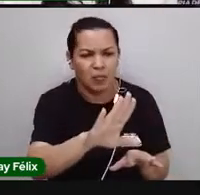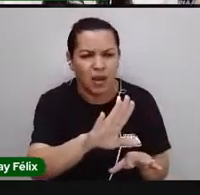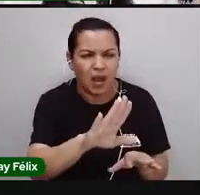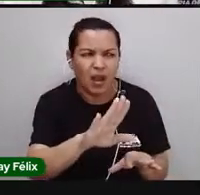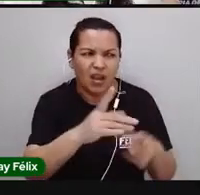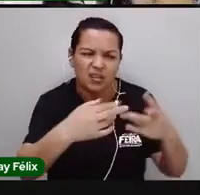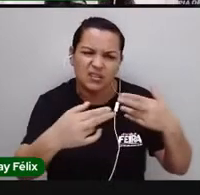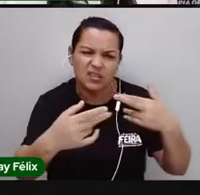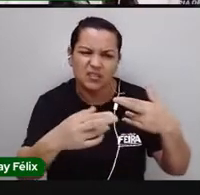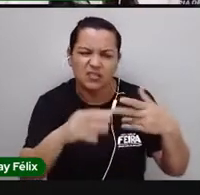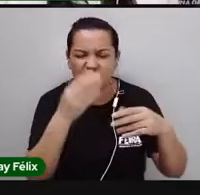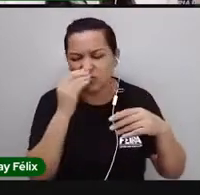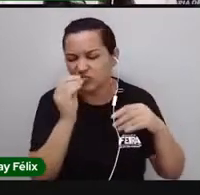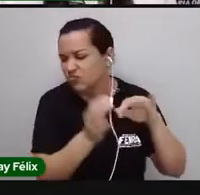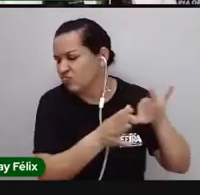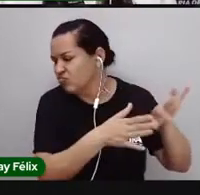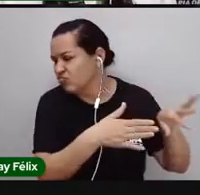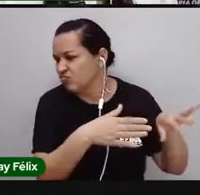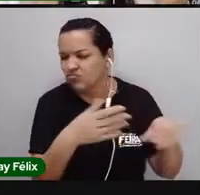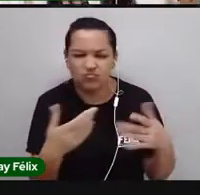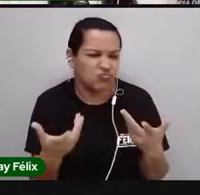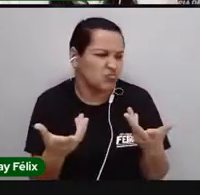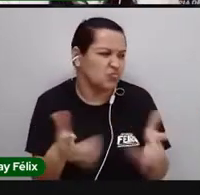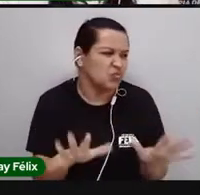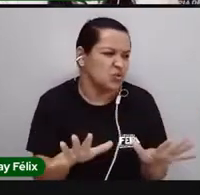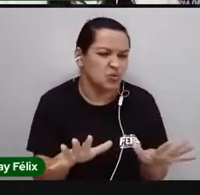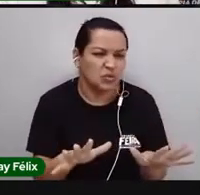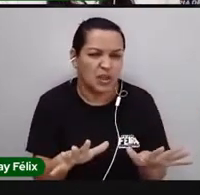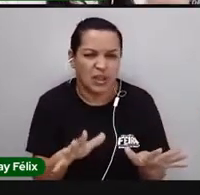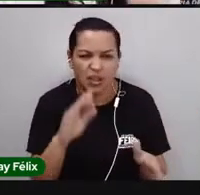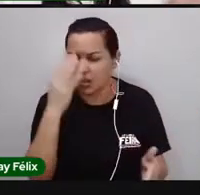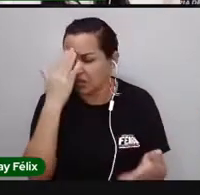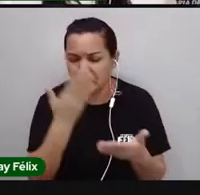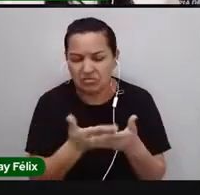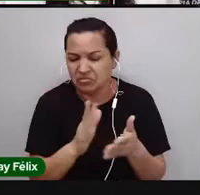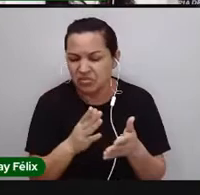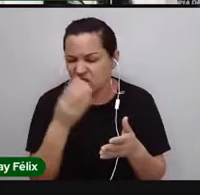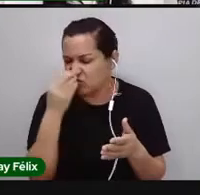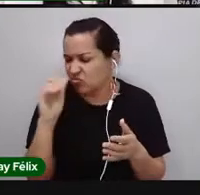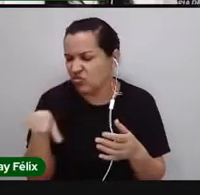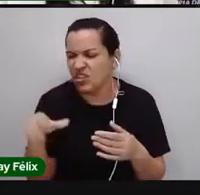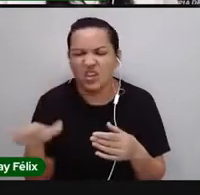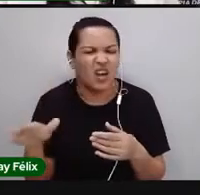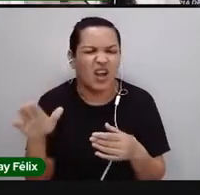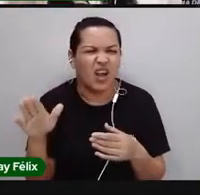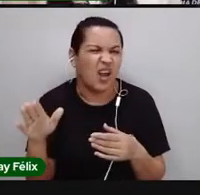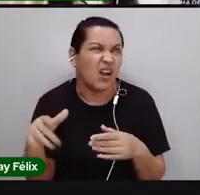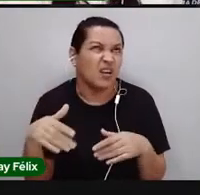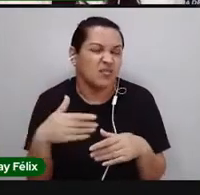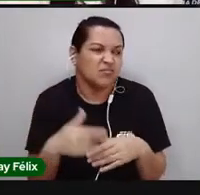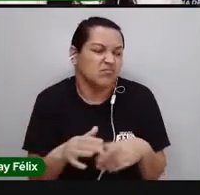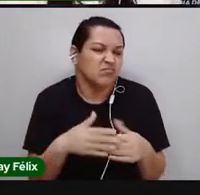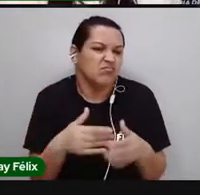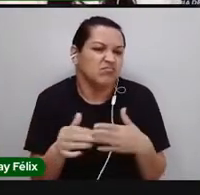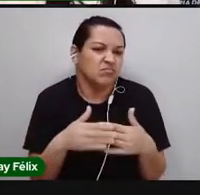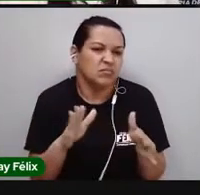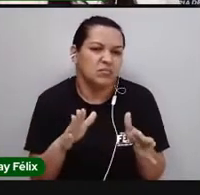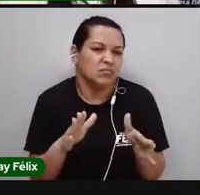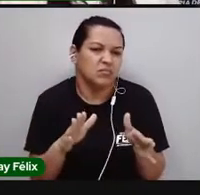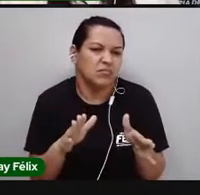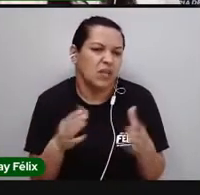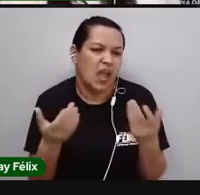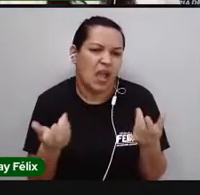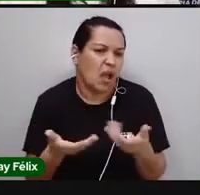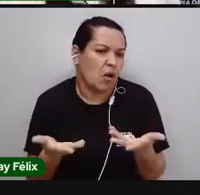ignorando, que a gente olha, que a gente descobre e diz assim, tá, mas isso não é importante para mim, ou então eu não preciso usar isso